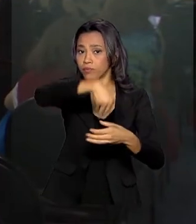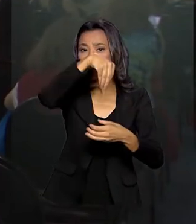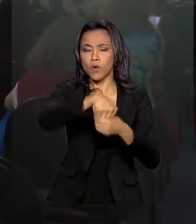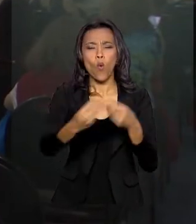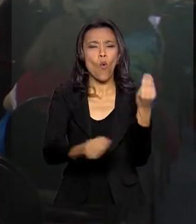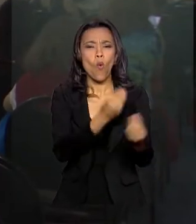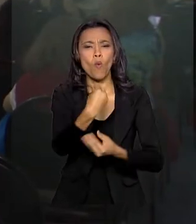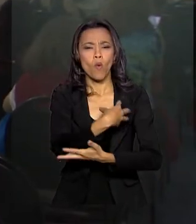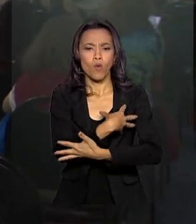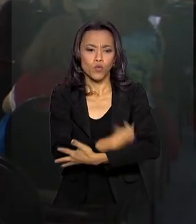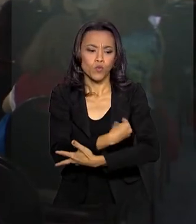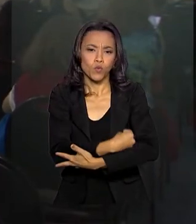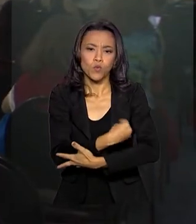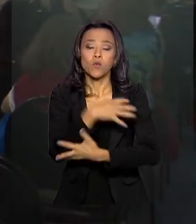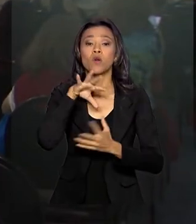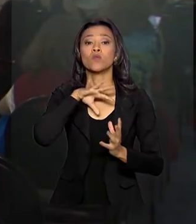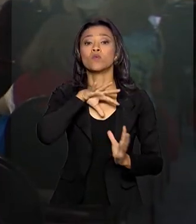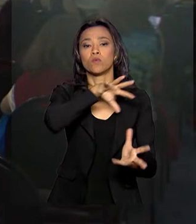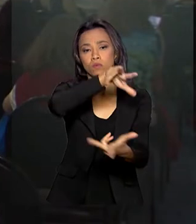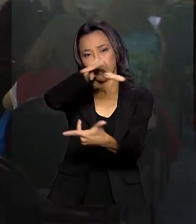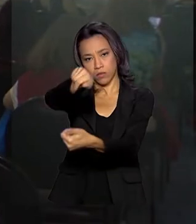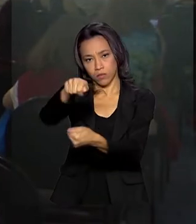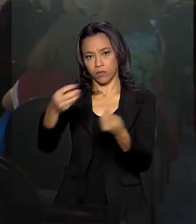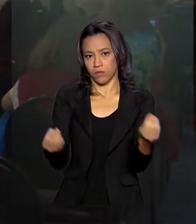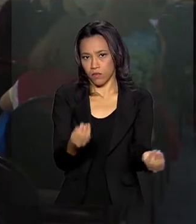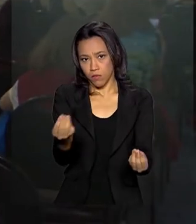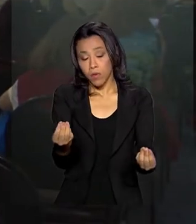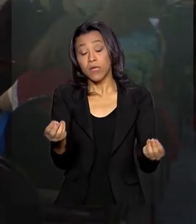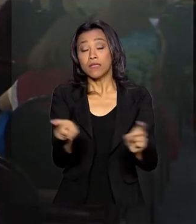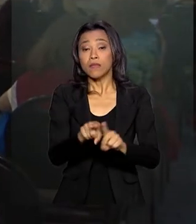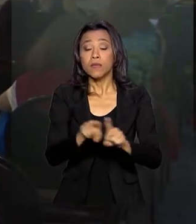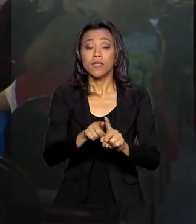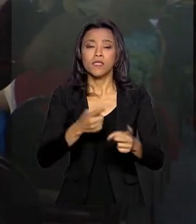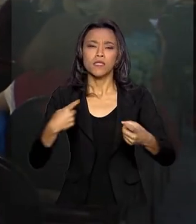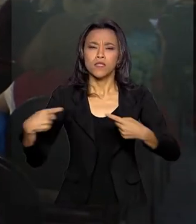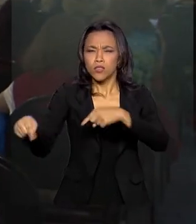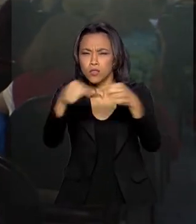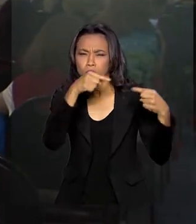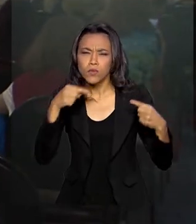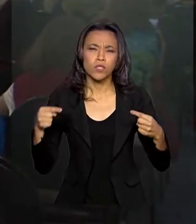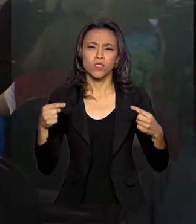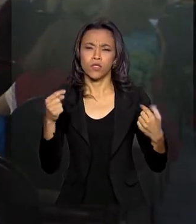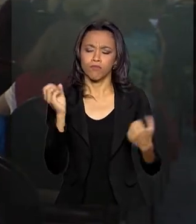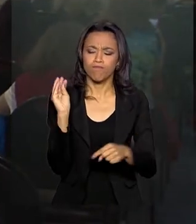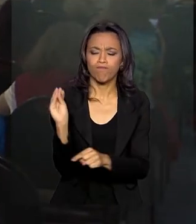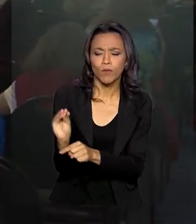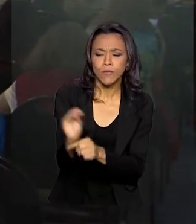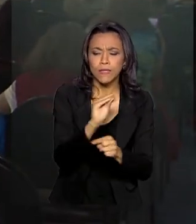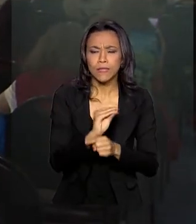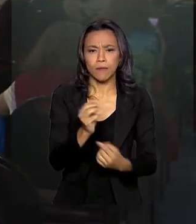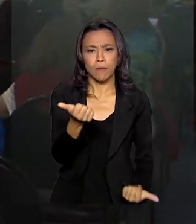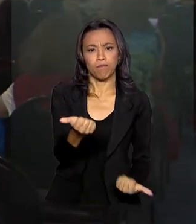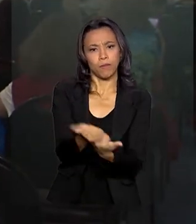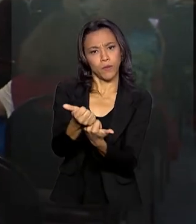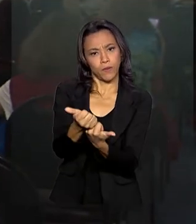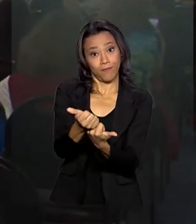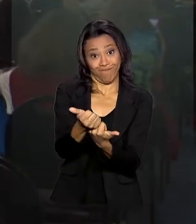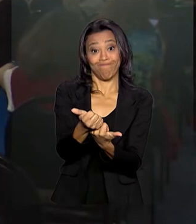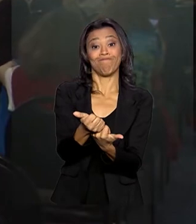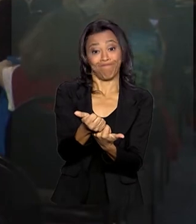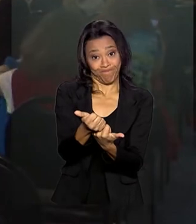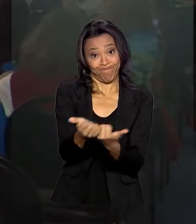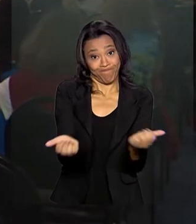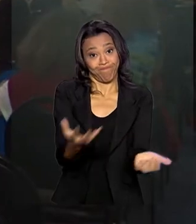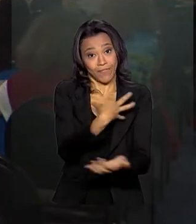mundo e também discutir as práticas de promoção, proteção e apoio ao aleitamento